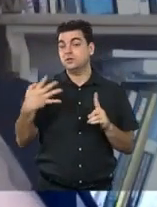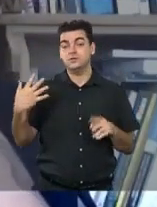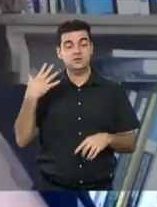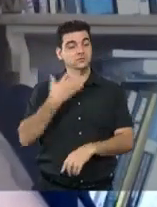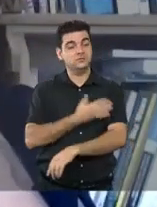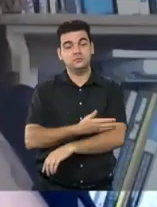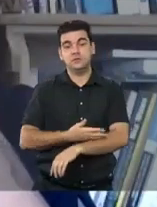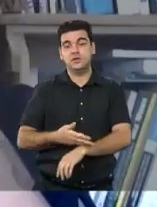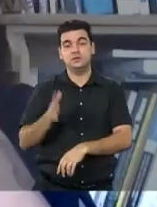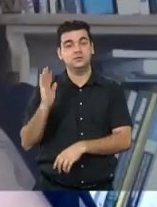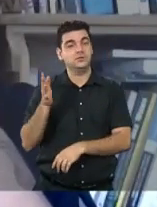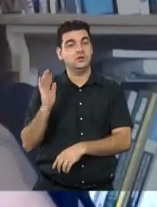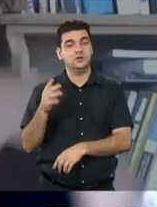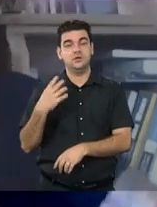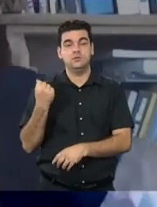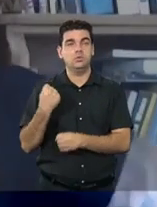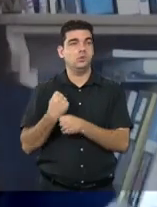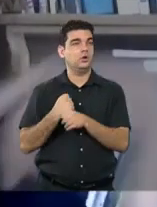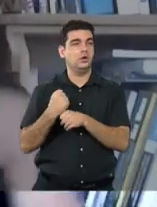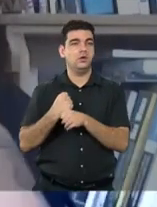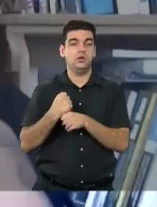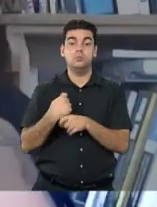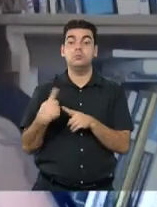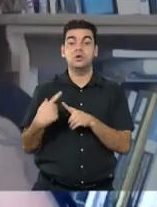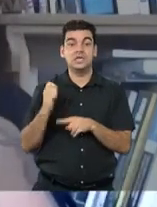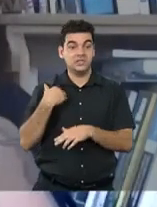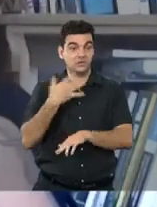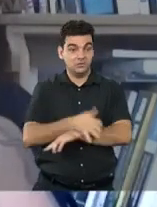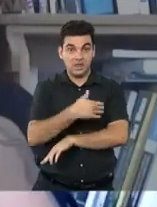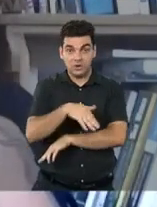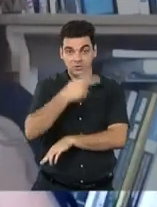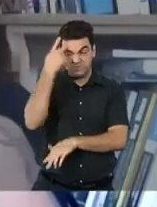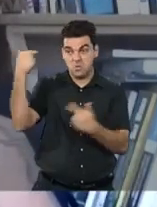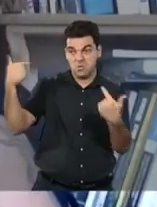faz parte do nosso DNA. Porque eu sei que se eu sair, eu posso não voltar.